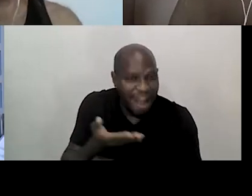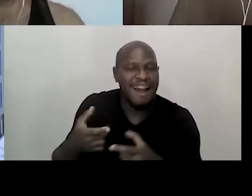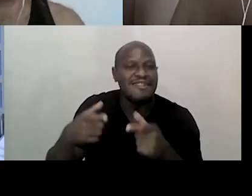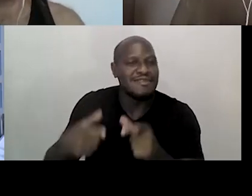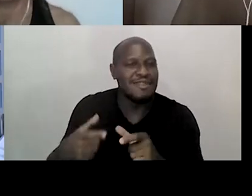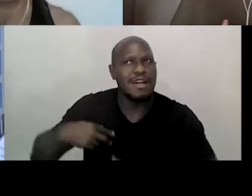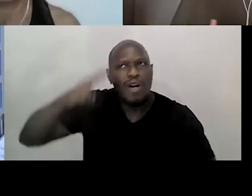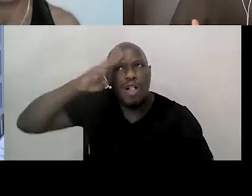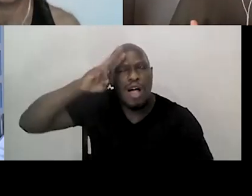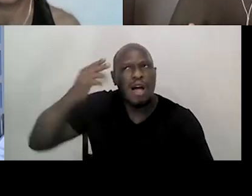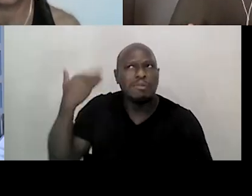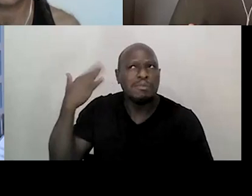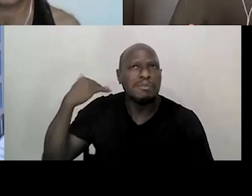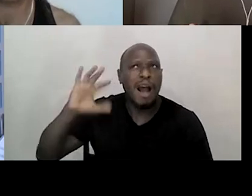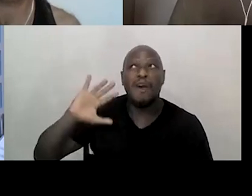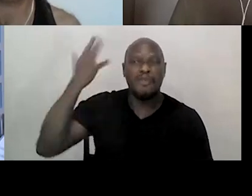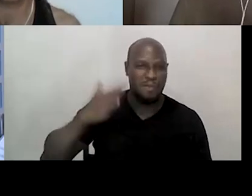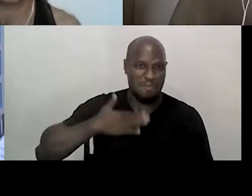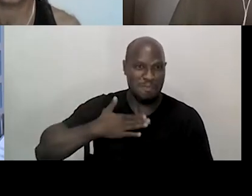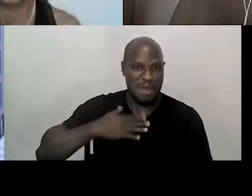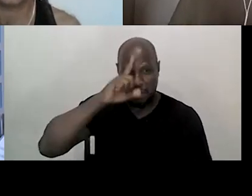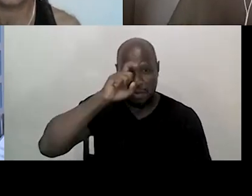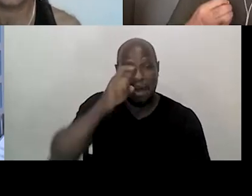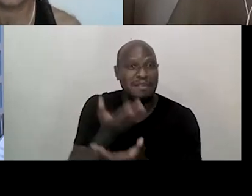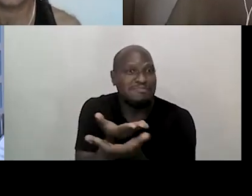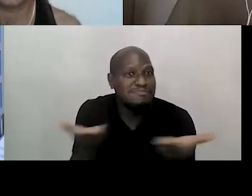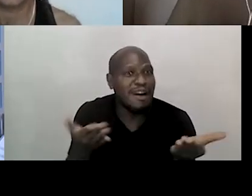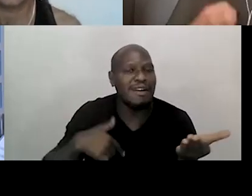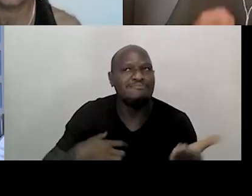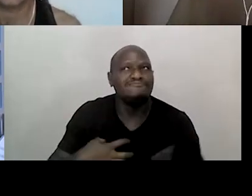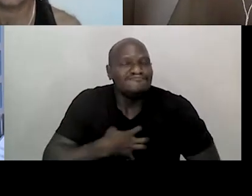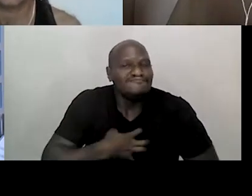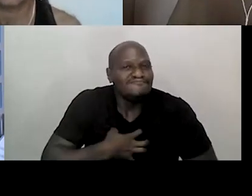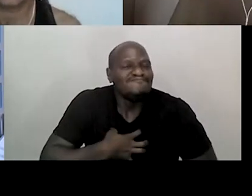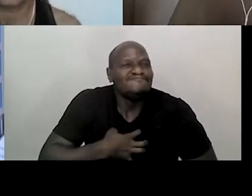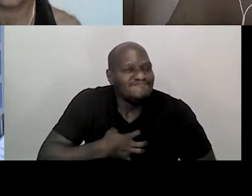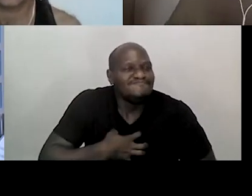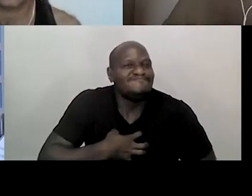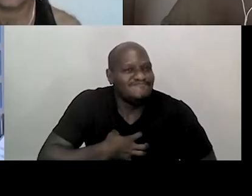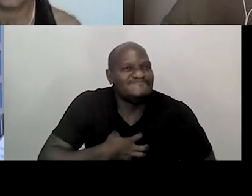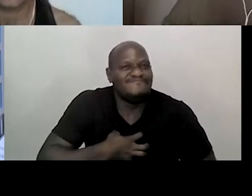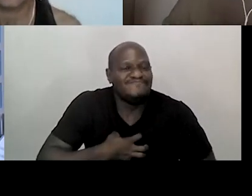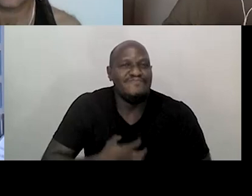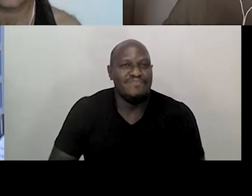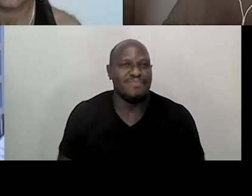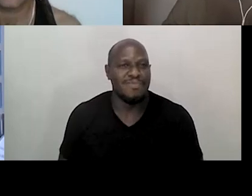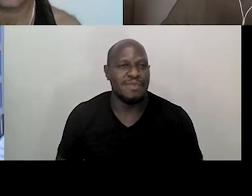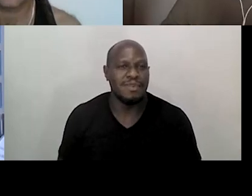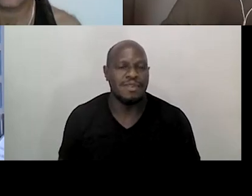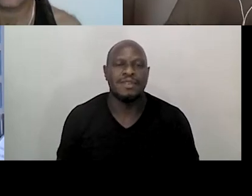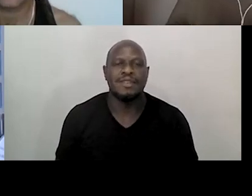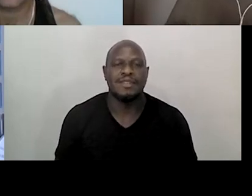aconteceu comigo no hospital que eu queria muito compartilhar com vocês, que é uma história que me toca profundamente. Sempre que